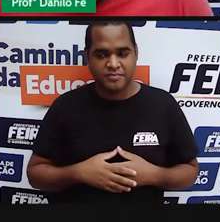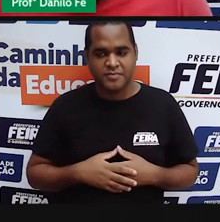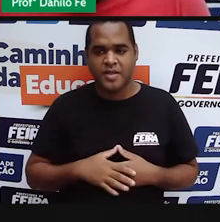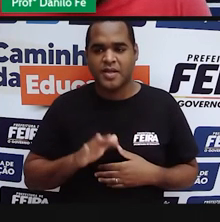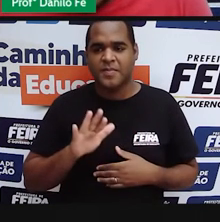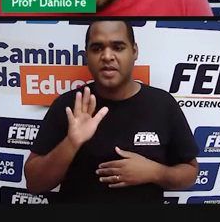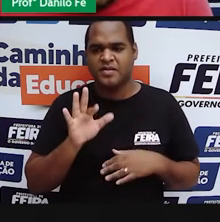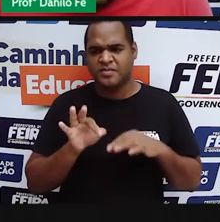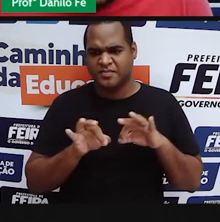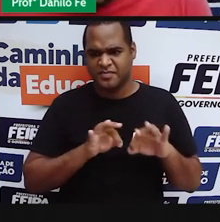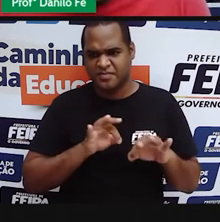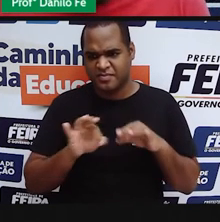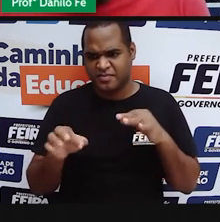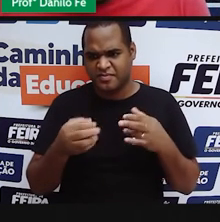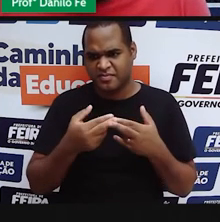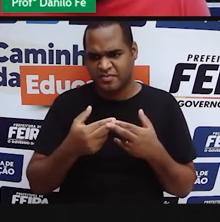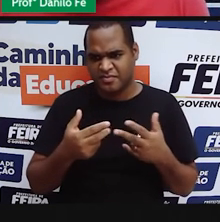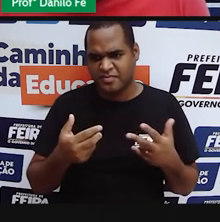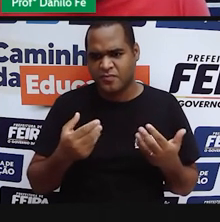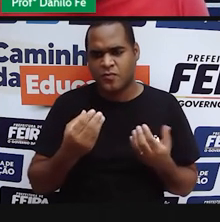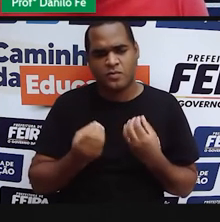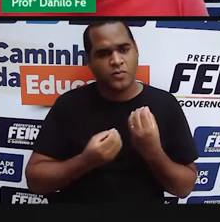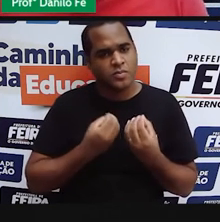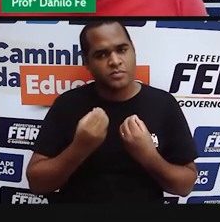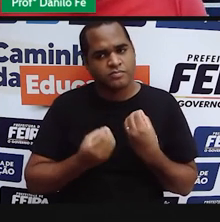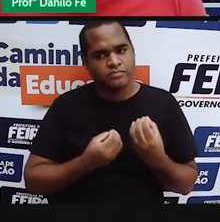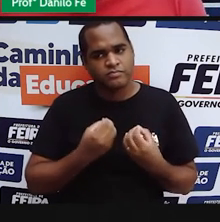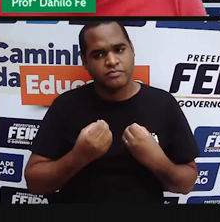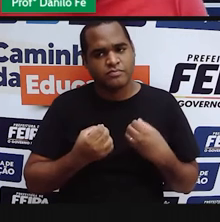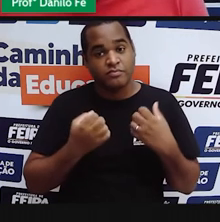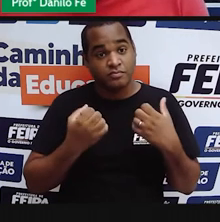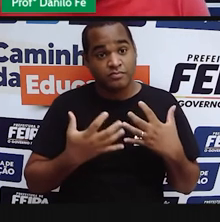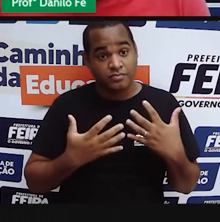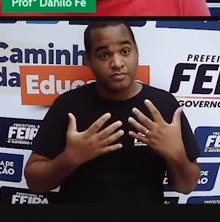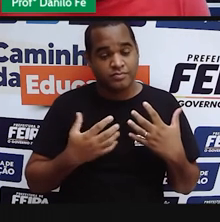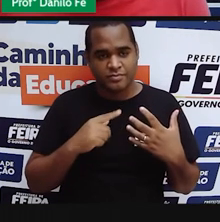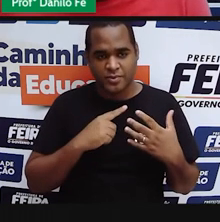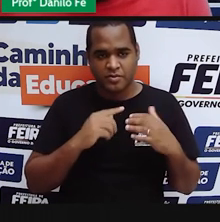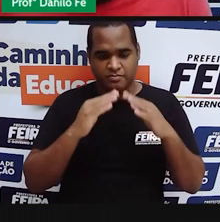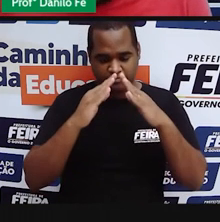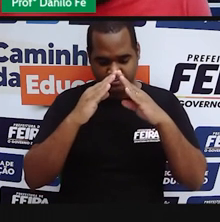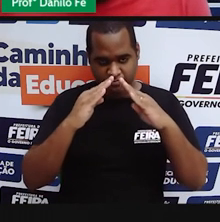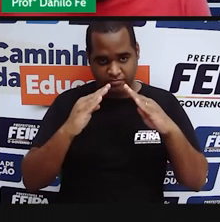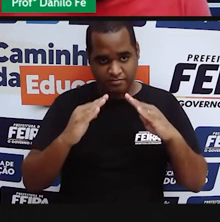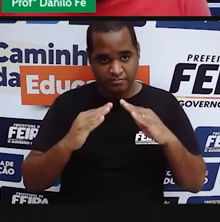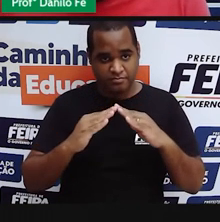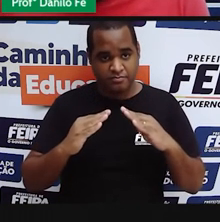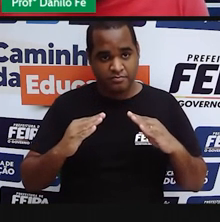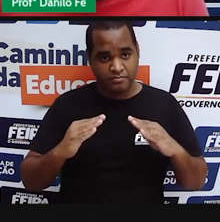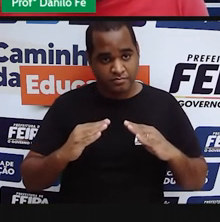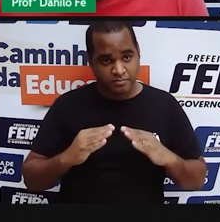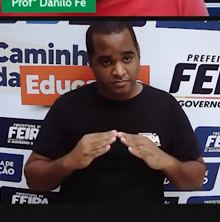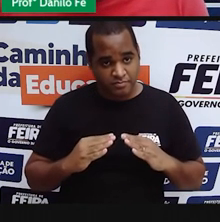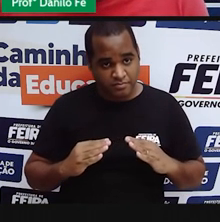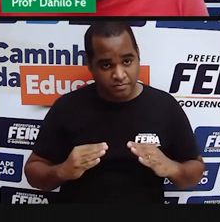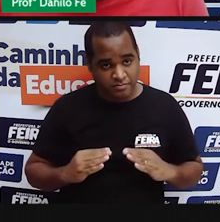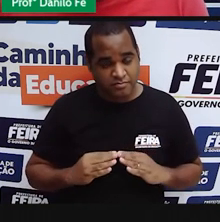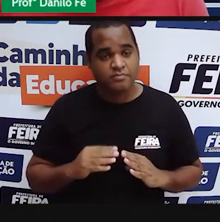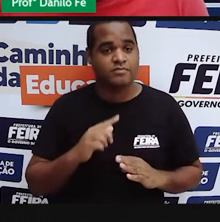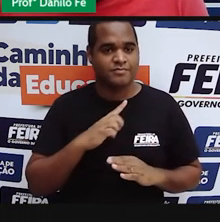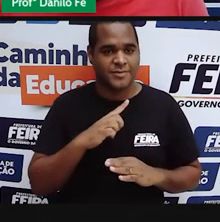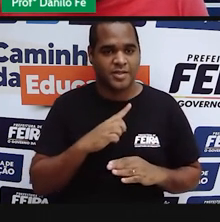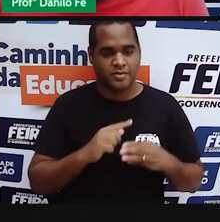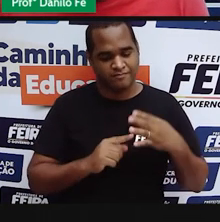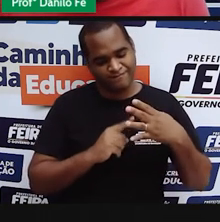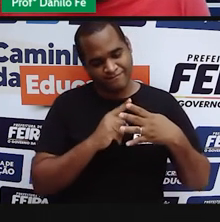Mas como se organizava esse Estado absolutista? Bem, o Estado absolutista tinha